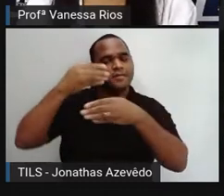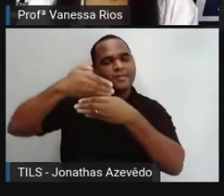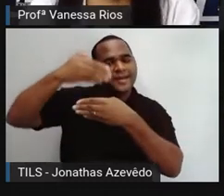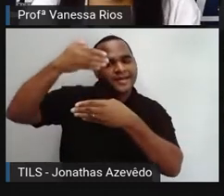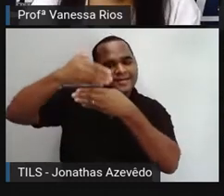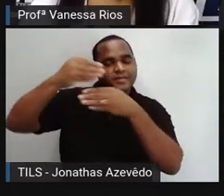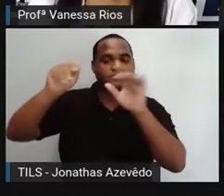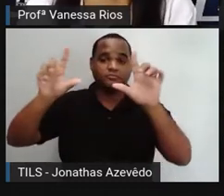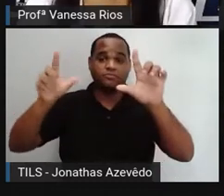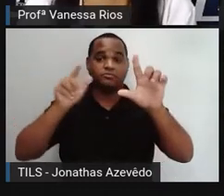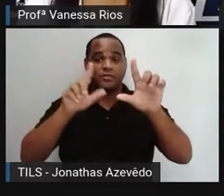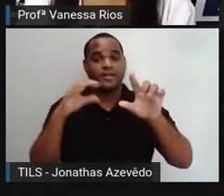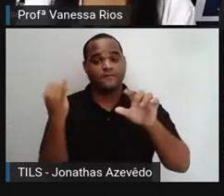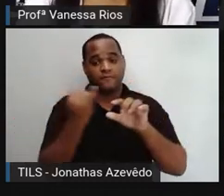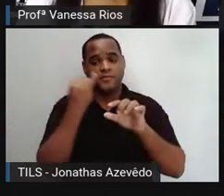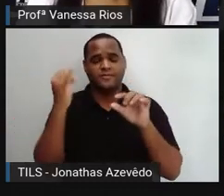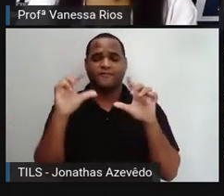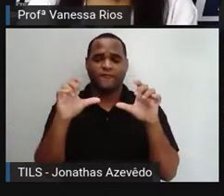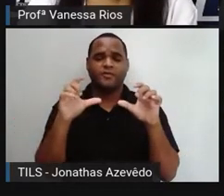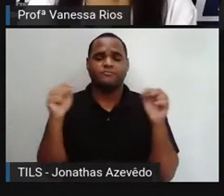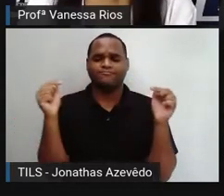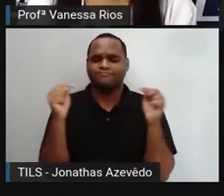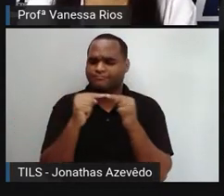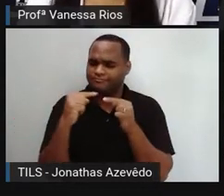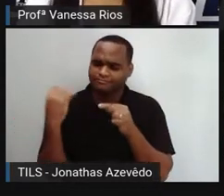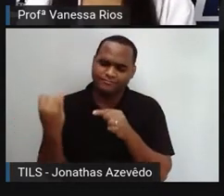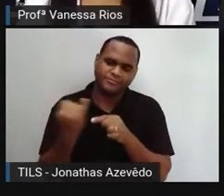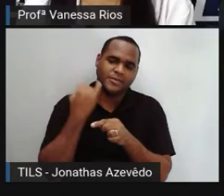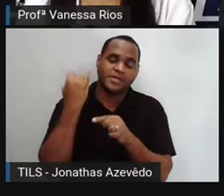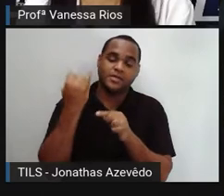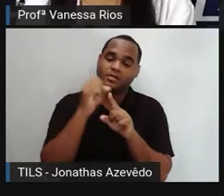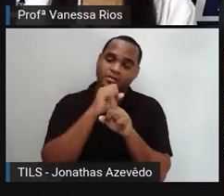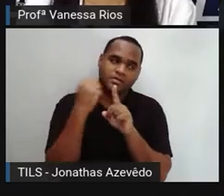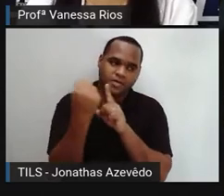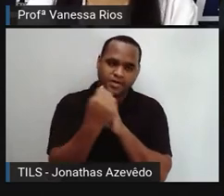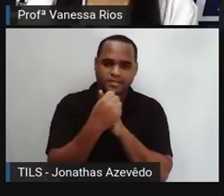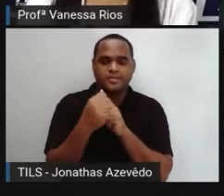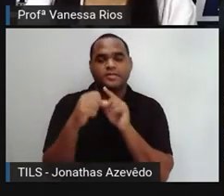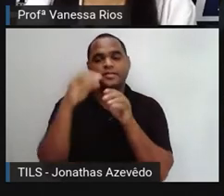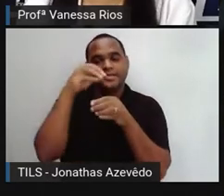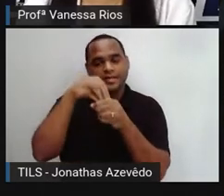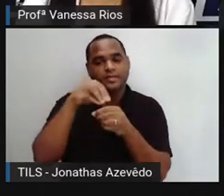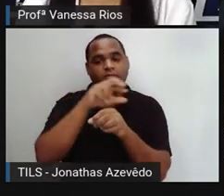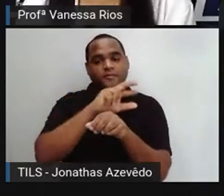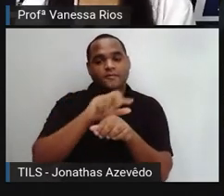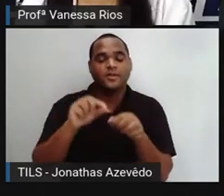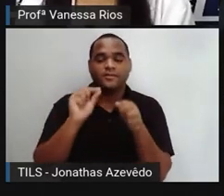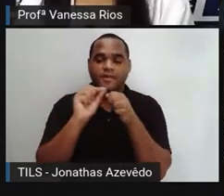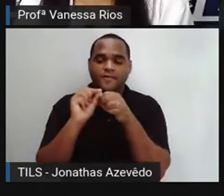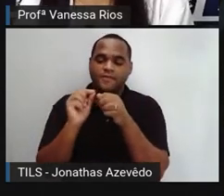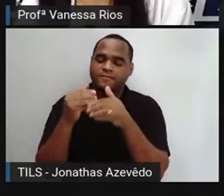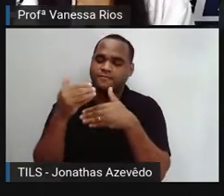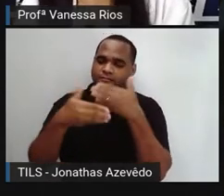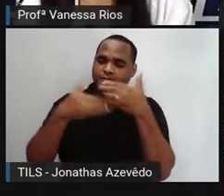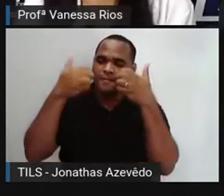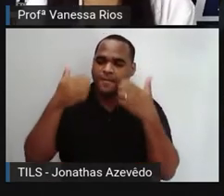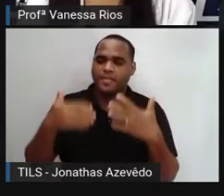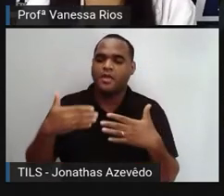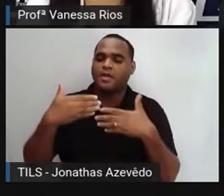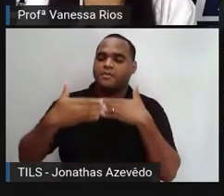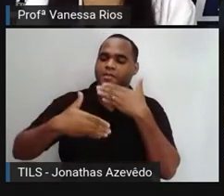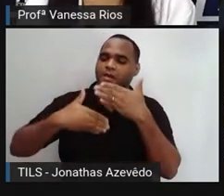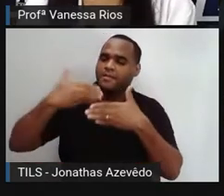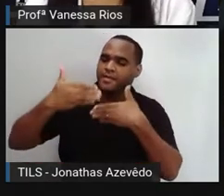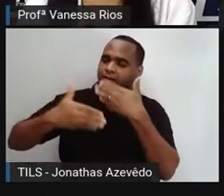importantes. Registros aí da sociedade. E fazem aí a passagem do tempo,